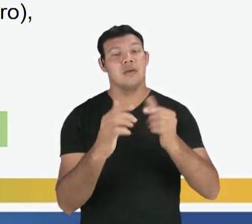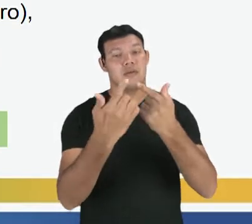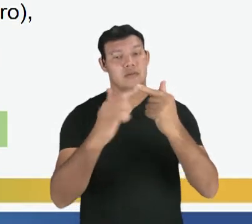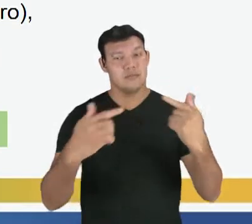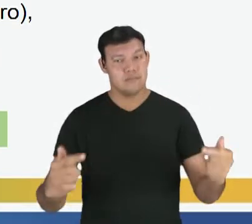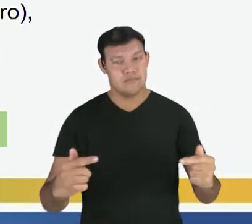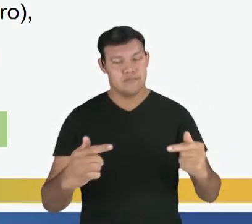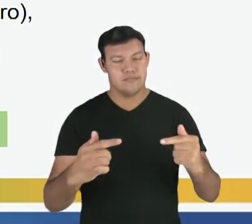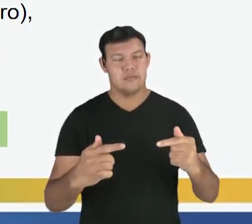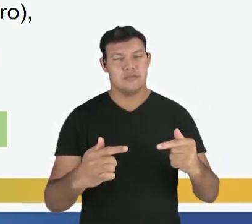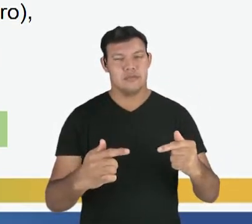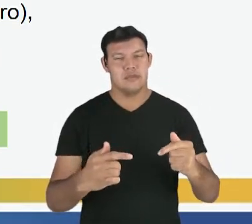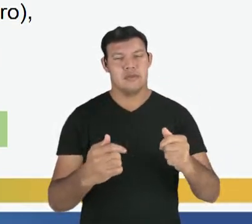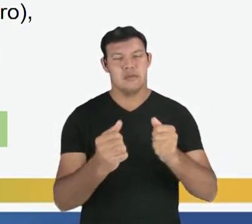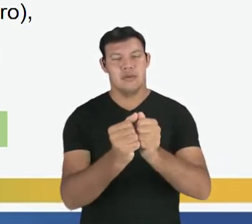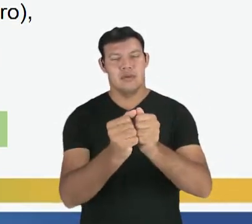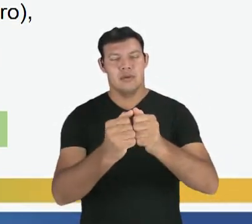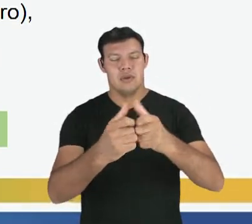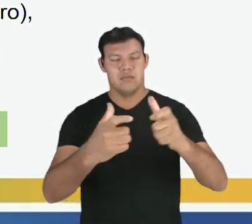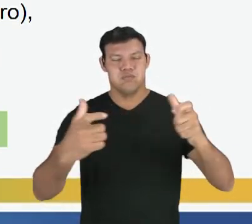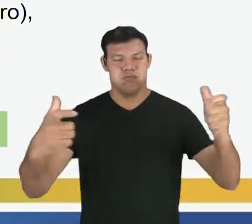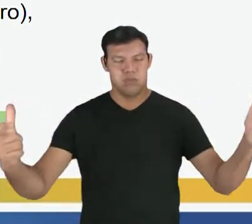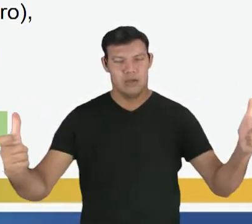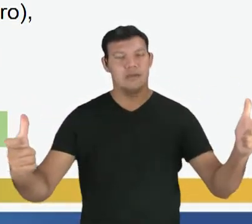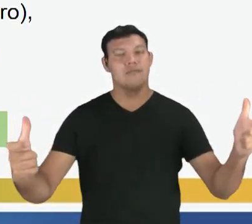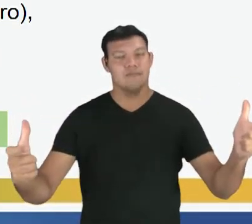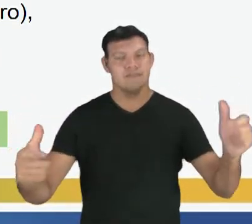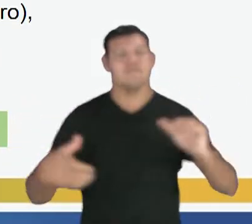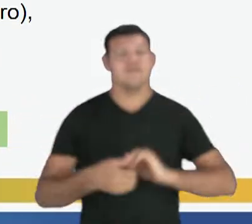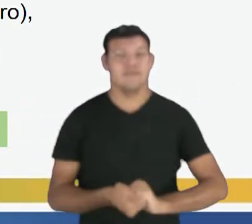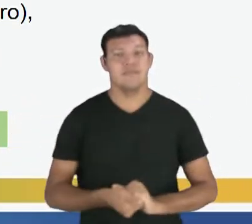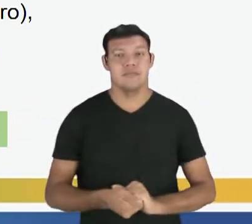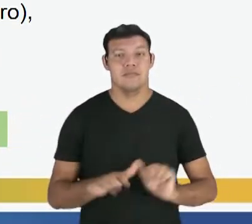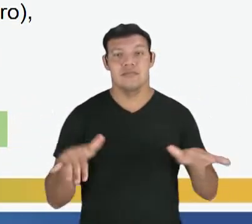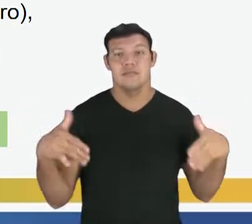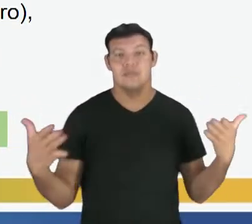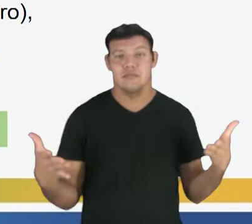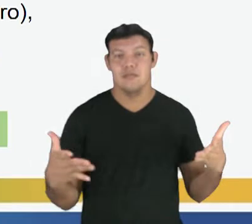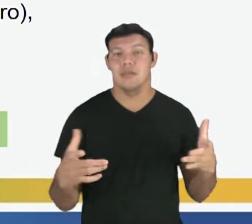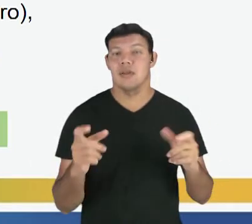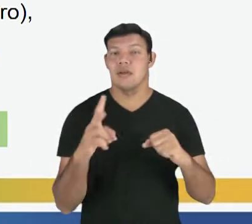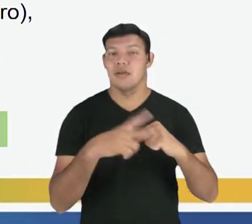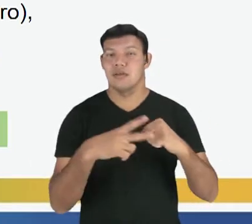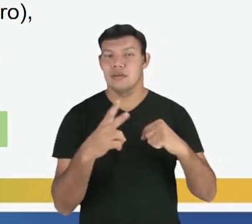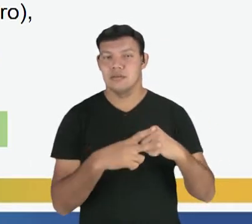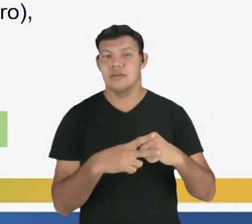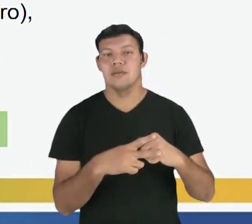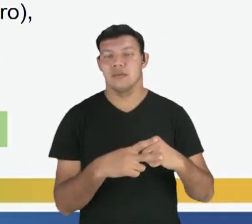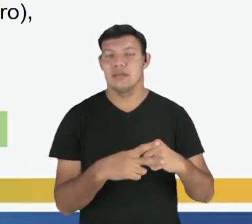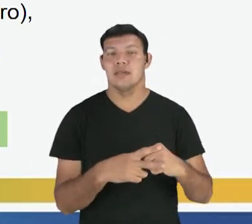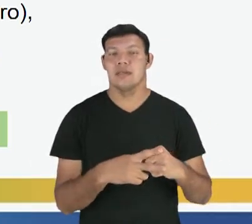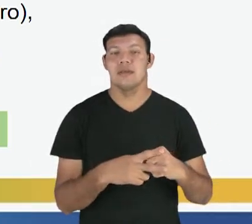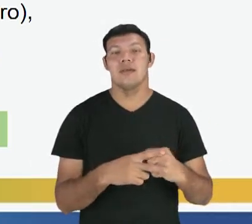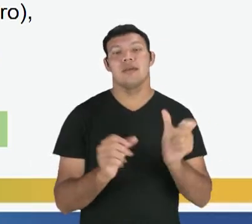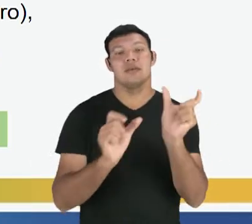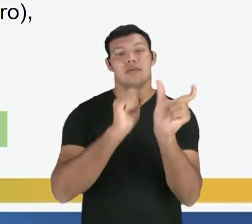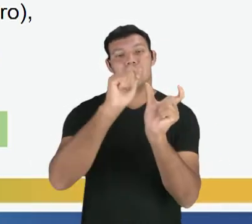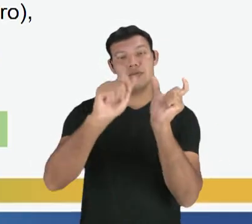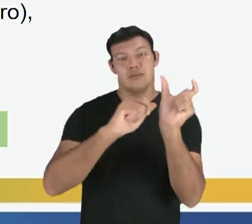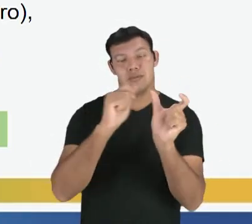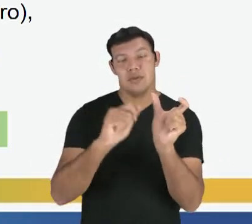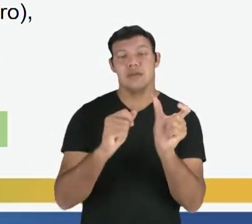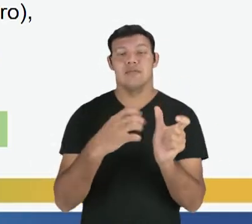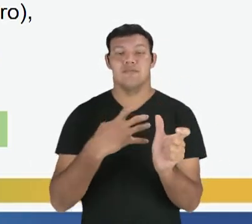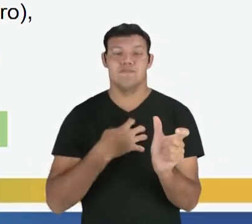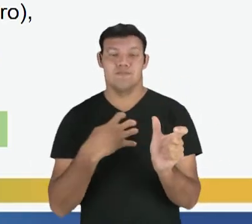extensa dentro da gramática normativa. Como falei aí, o verbo admite flexão de número, pessoa, tempo,